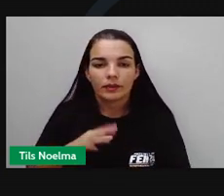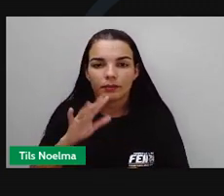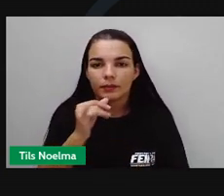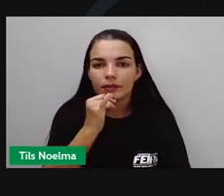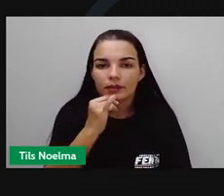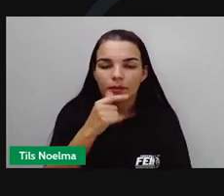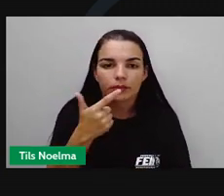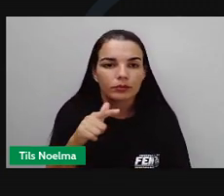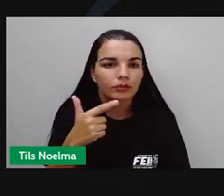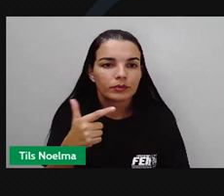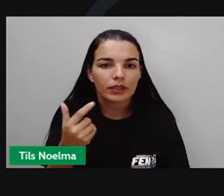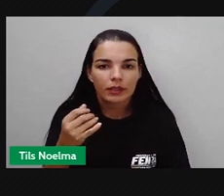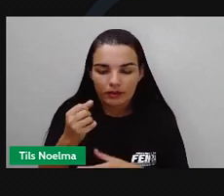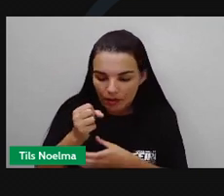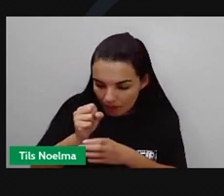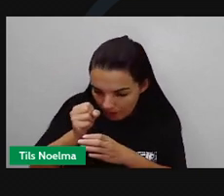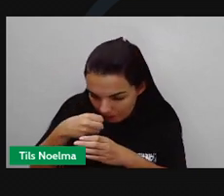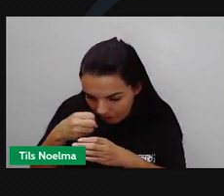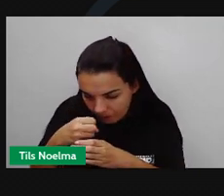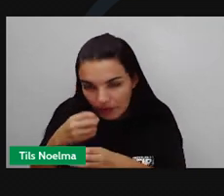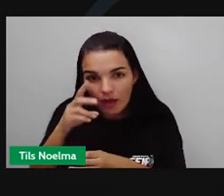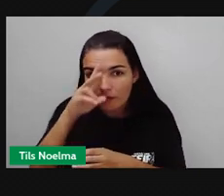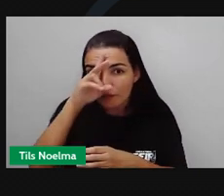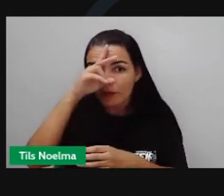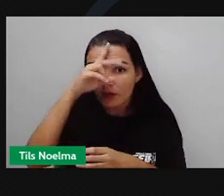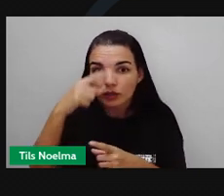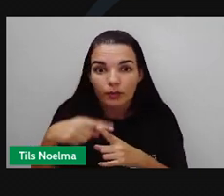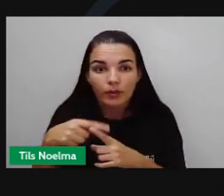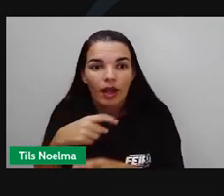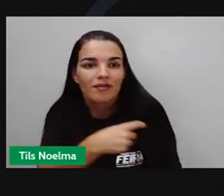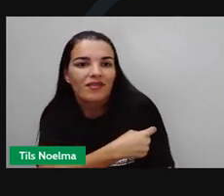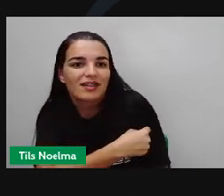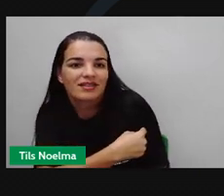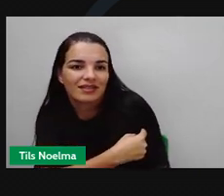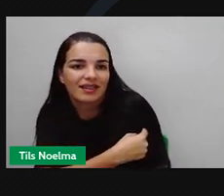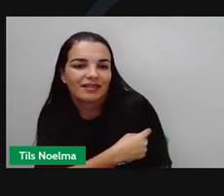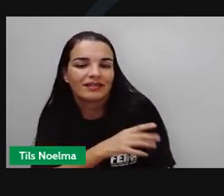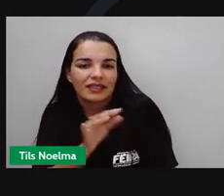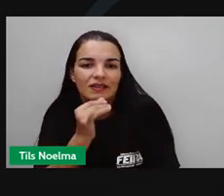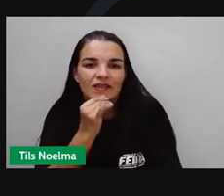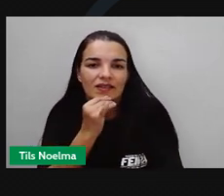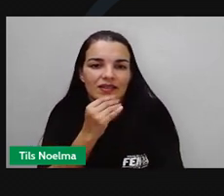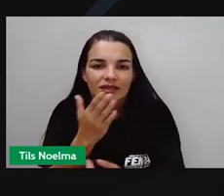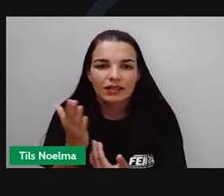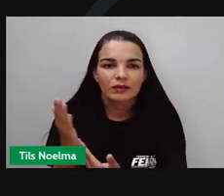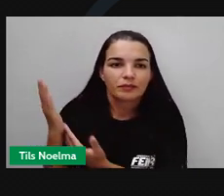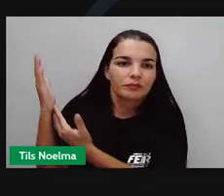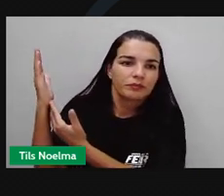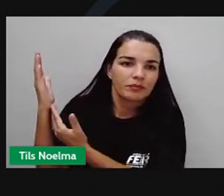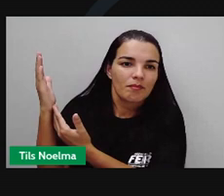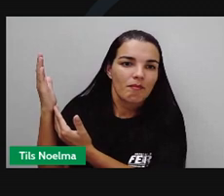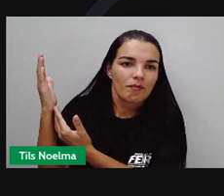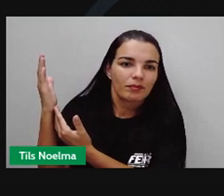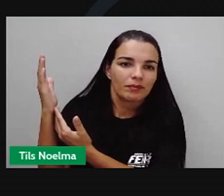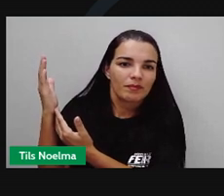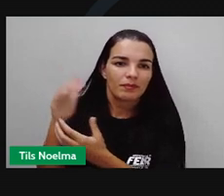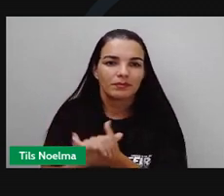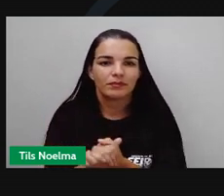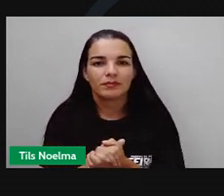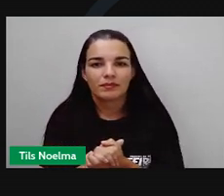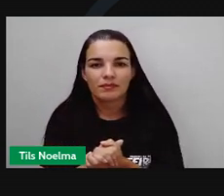vírus que não têm mais um efeito tão forte, por causa do uso das vacinas, como, por exemplo, o sarampo, a cachumba e a rubel.